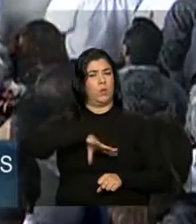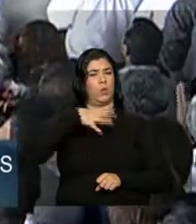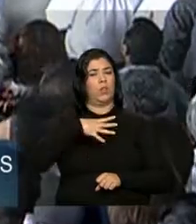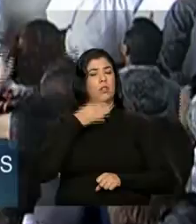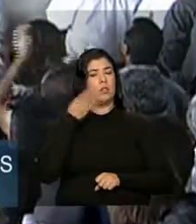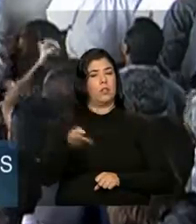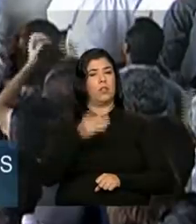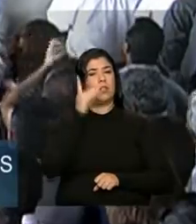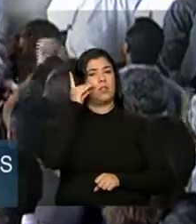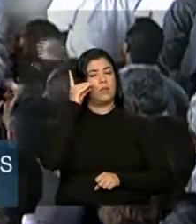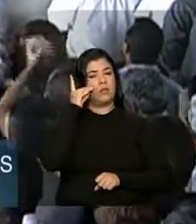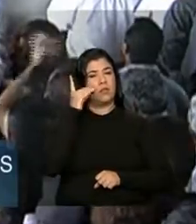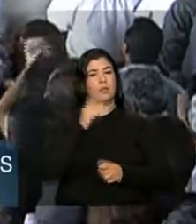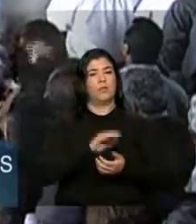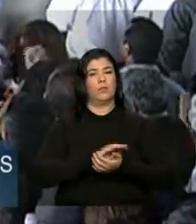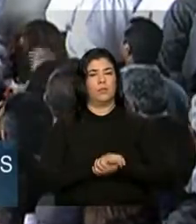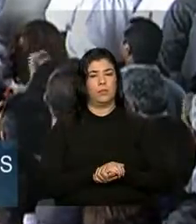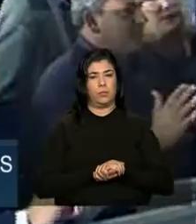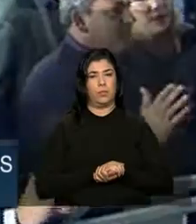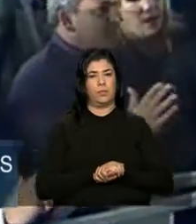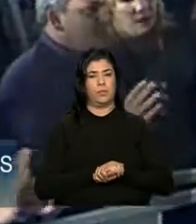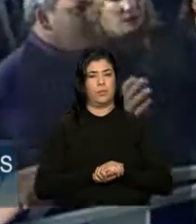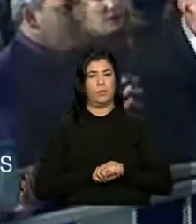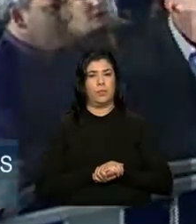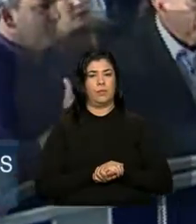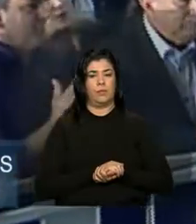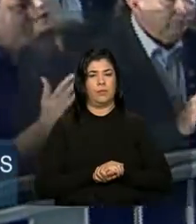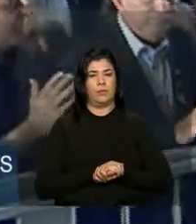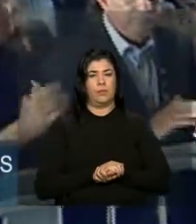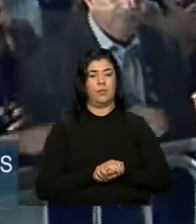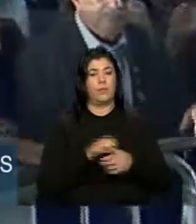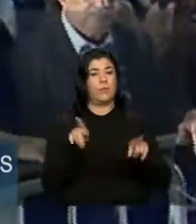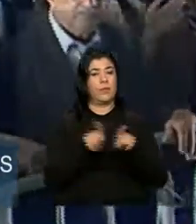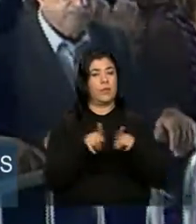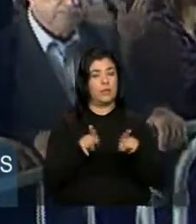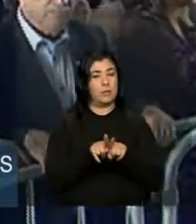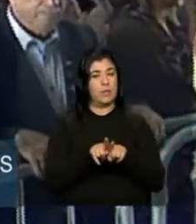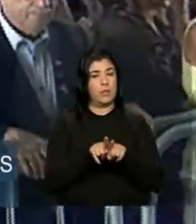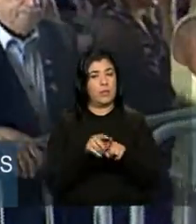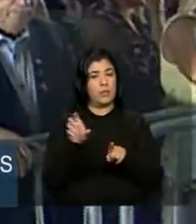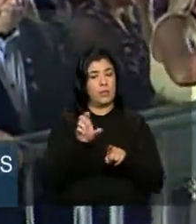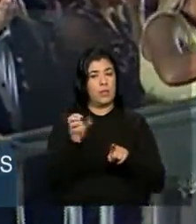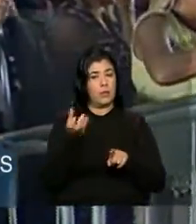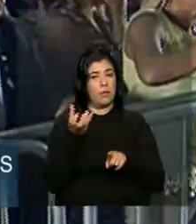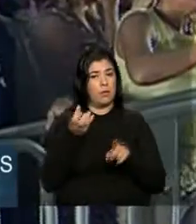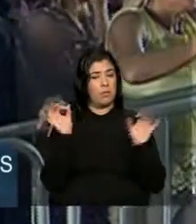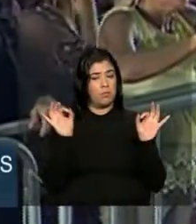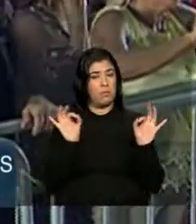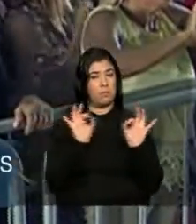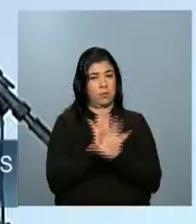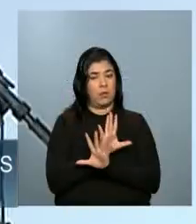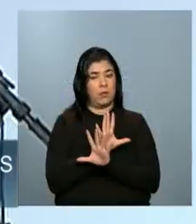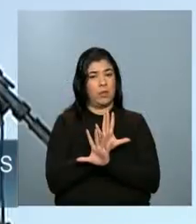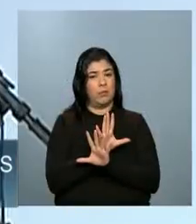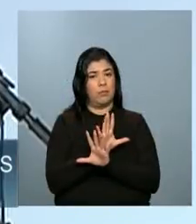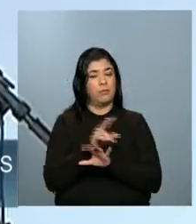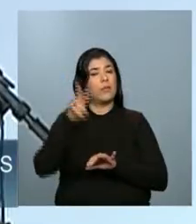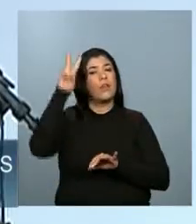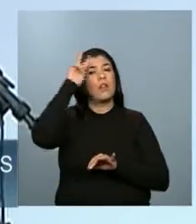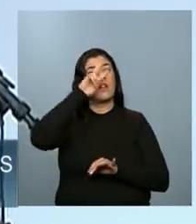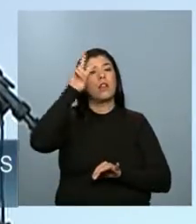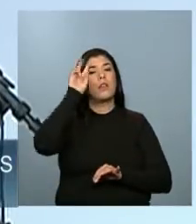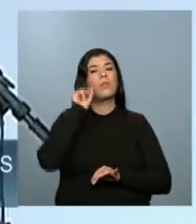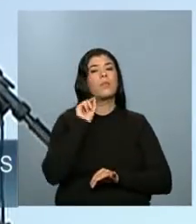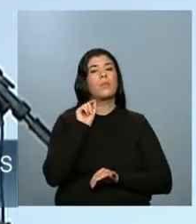nossa companheira Dilma Rousseff. Eu quero encerrar, eu vou encerrar, lembrando